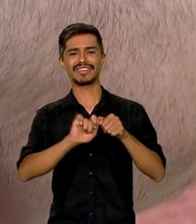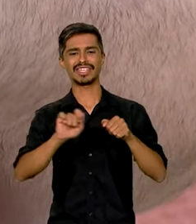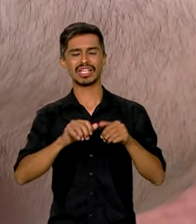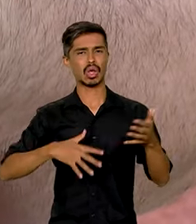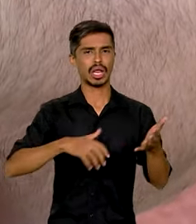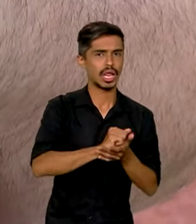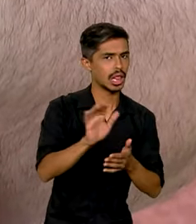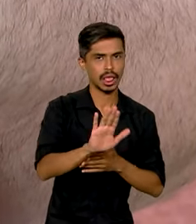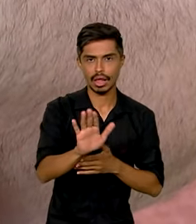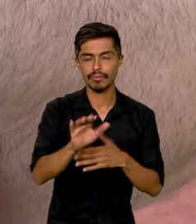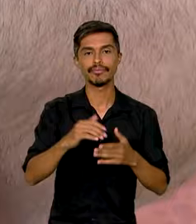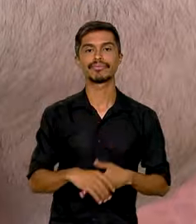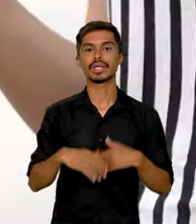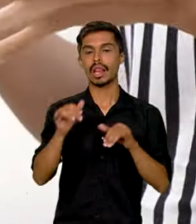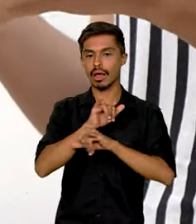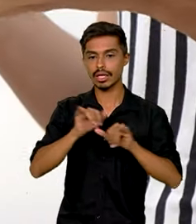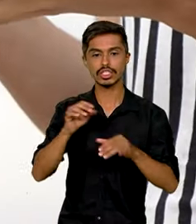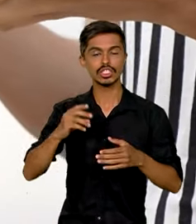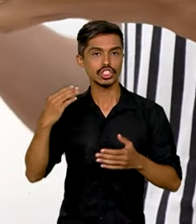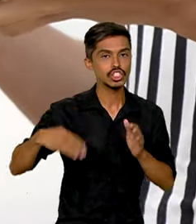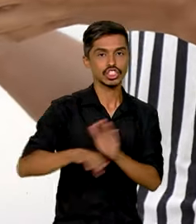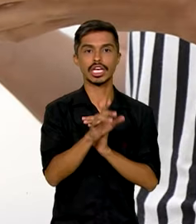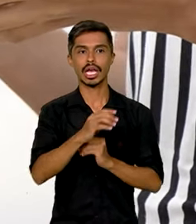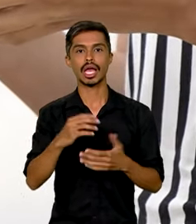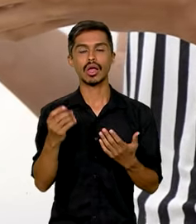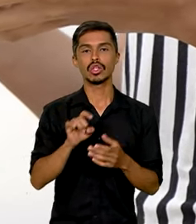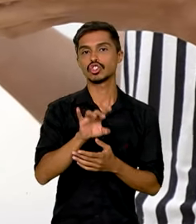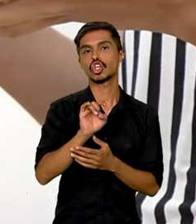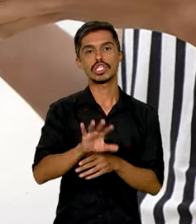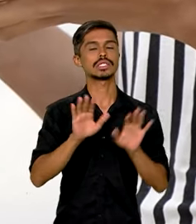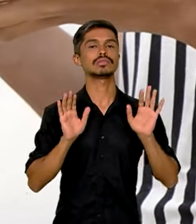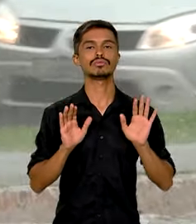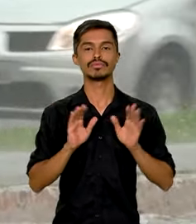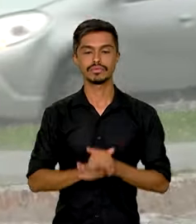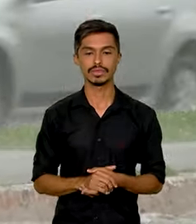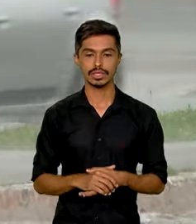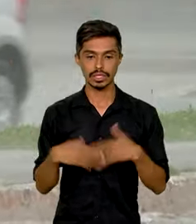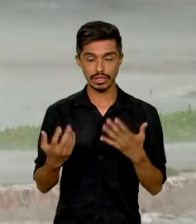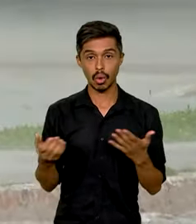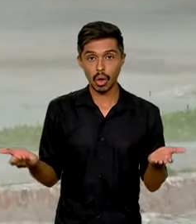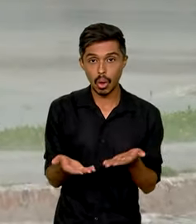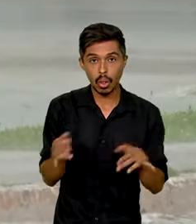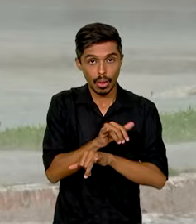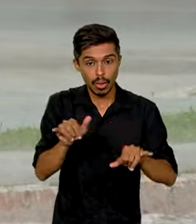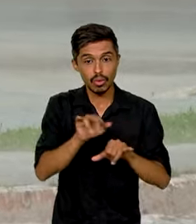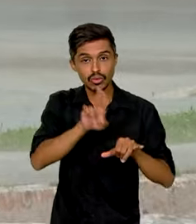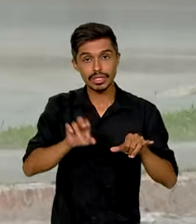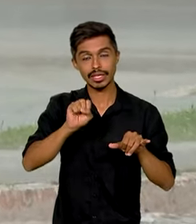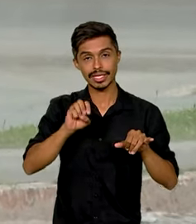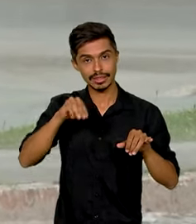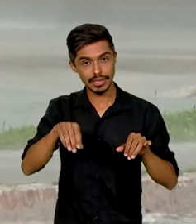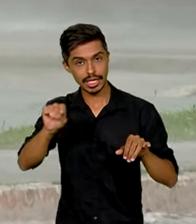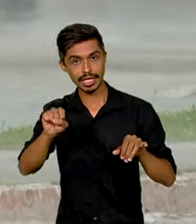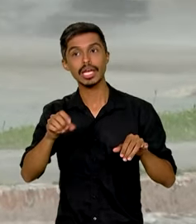o cadastro. A mensagem chegará aos celulares automaticamente. E o atual alerta via SMS